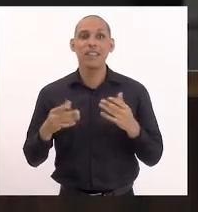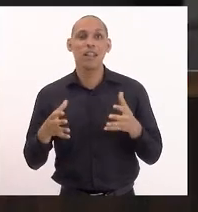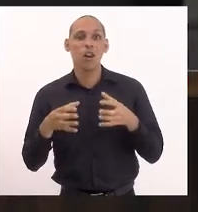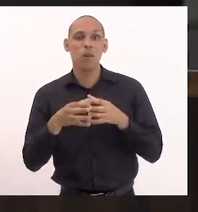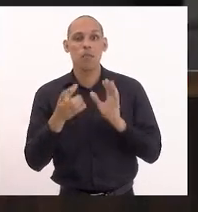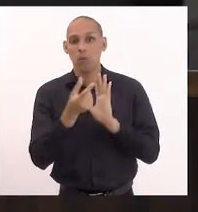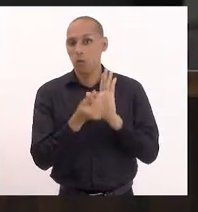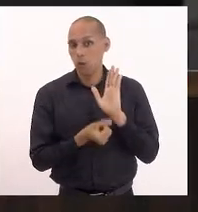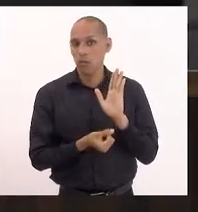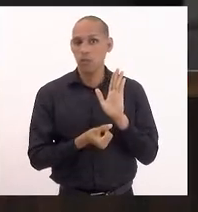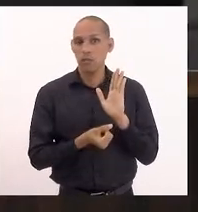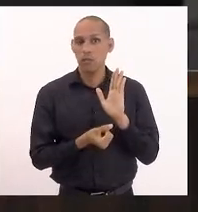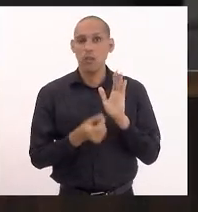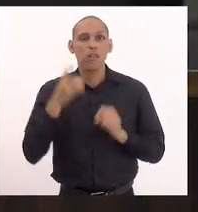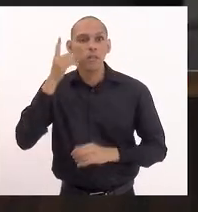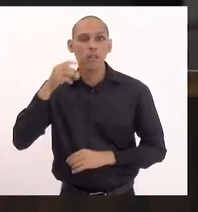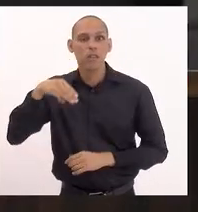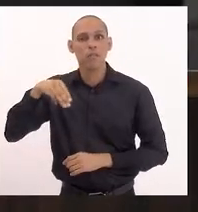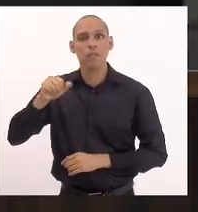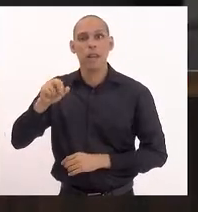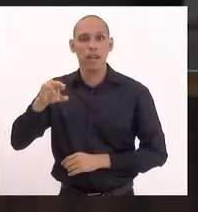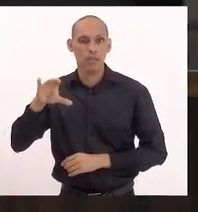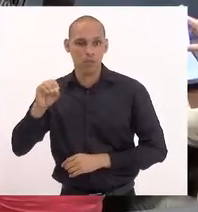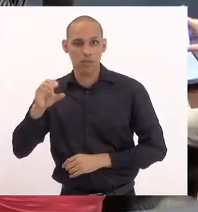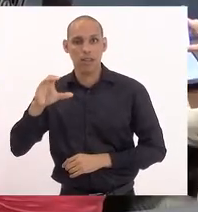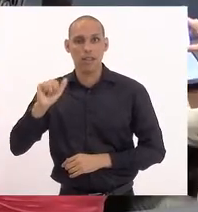Orçamento, deputado Márcio Canella.